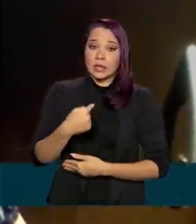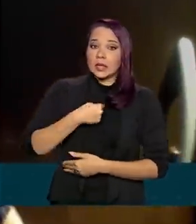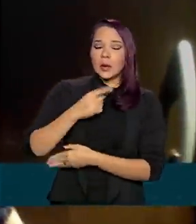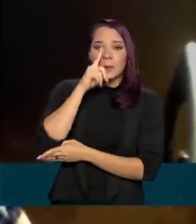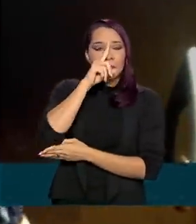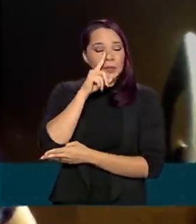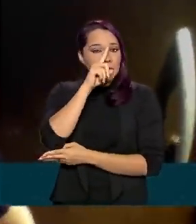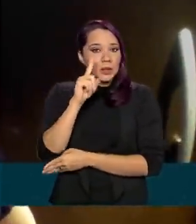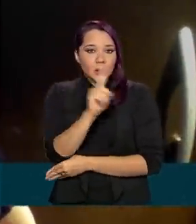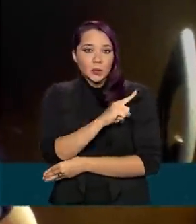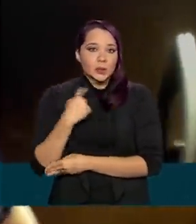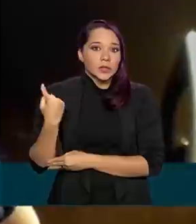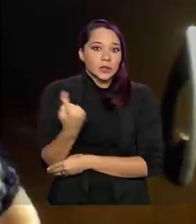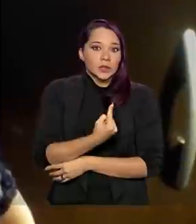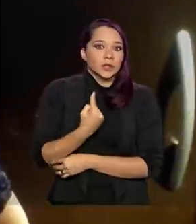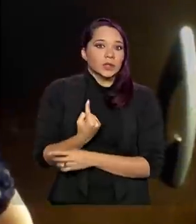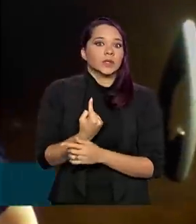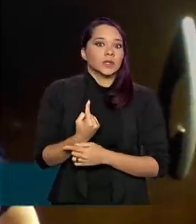grande para a gente